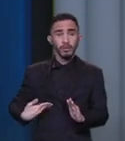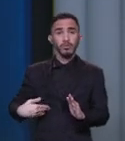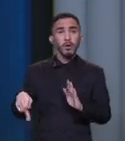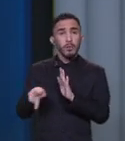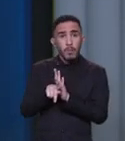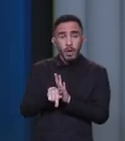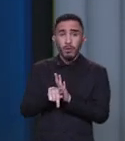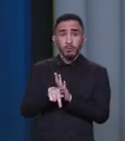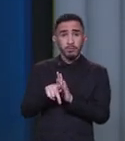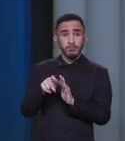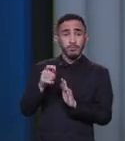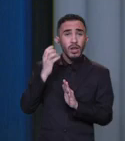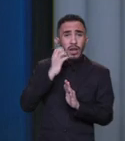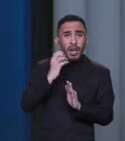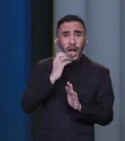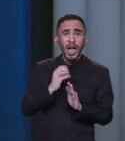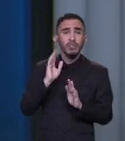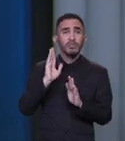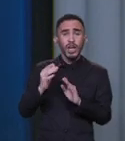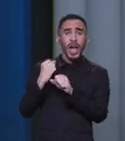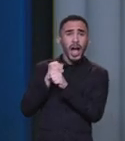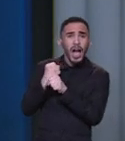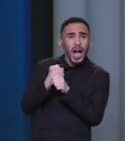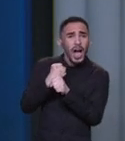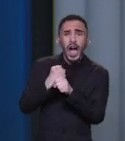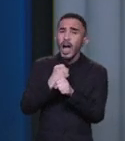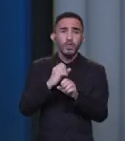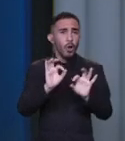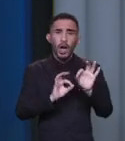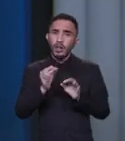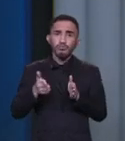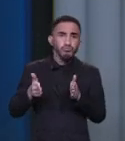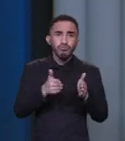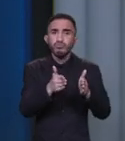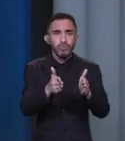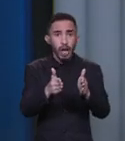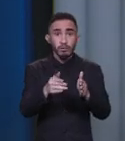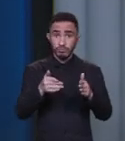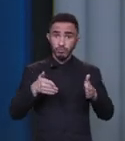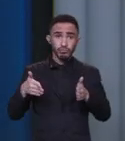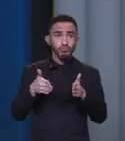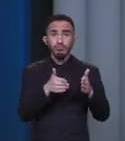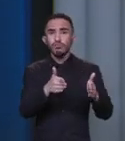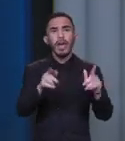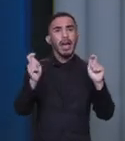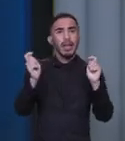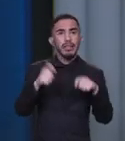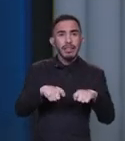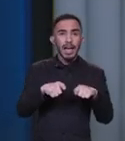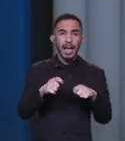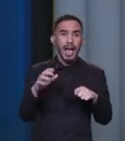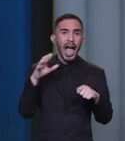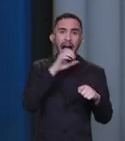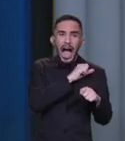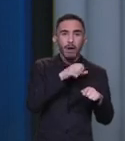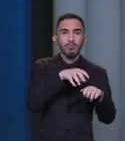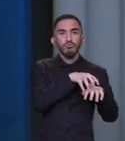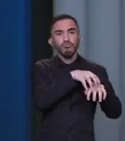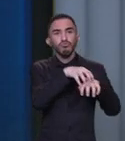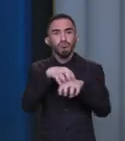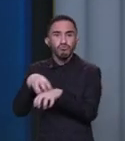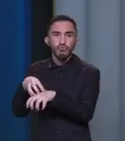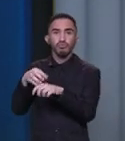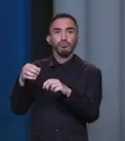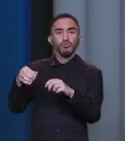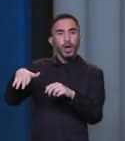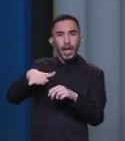e não fez. A RJ 244 vai permitir que a produção chegue no Porto do Açú. O Porto